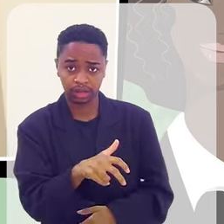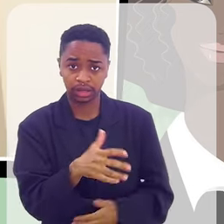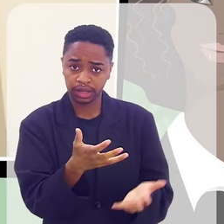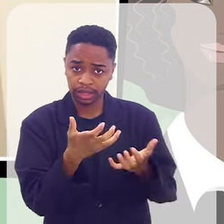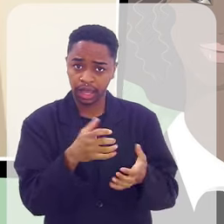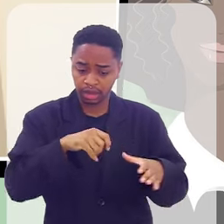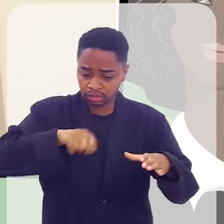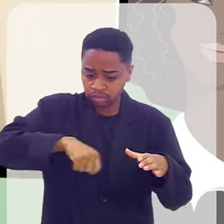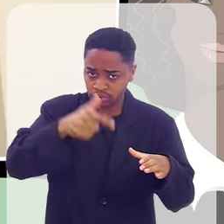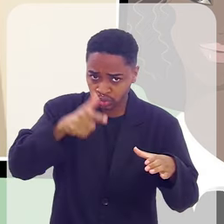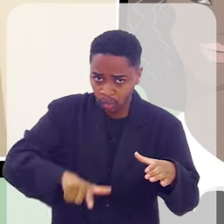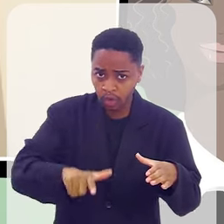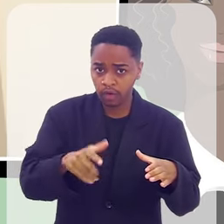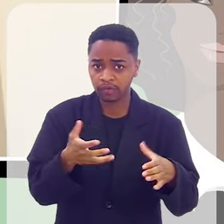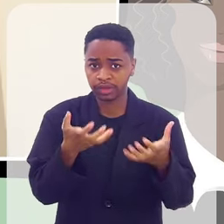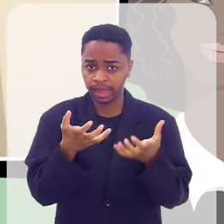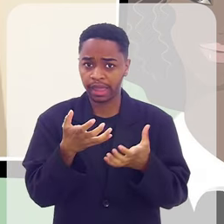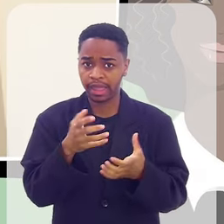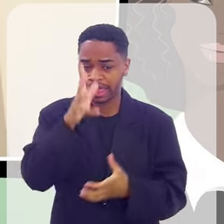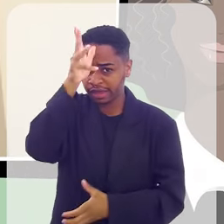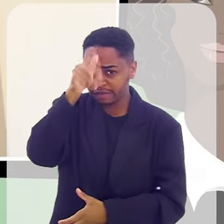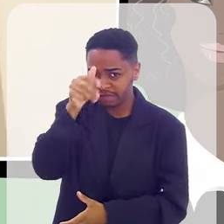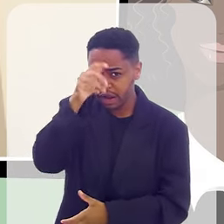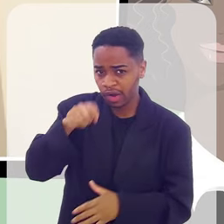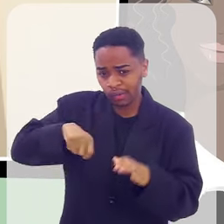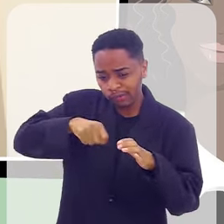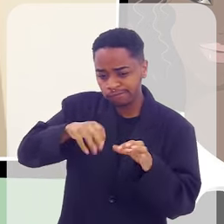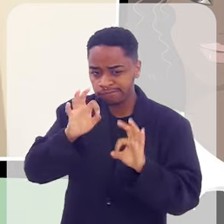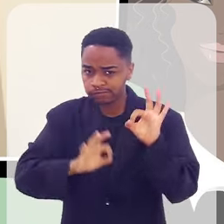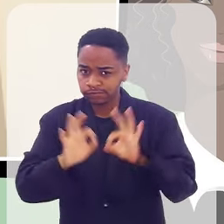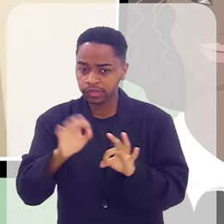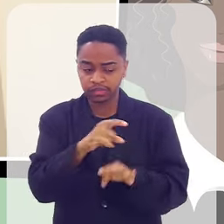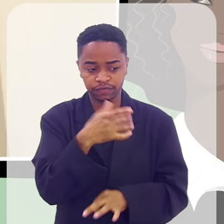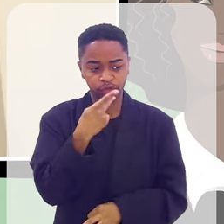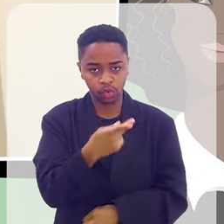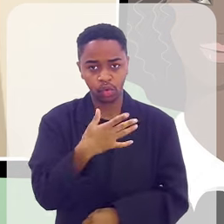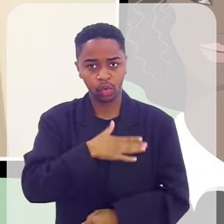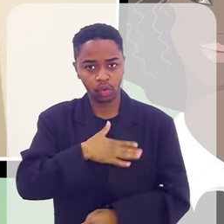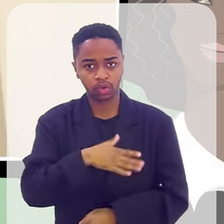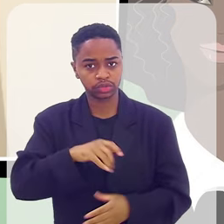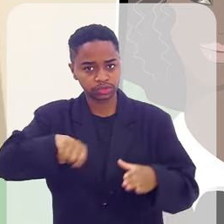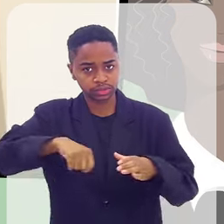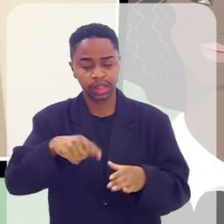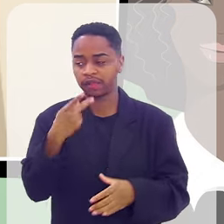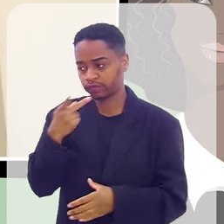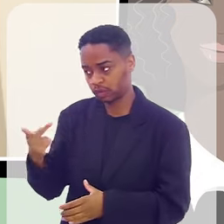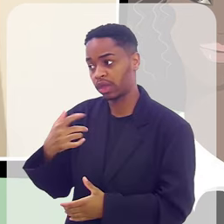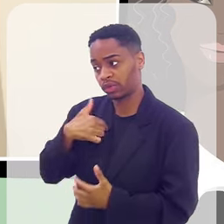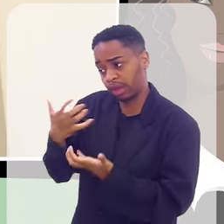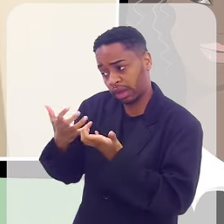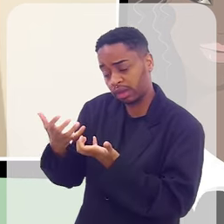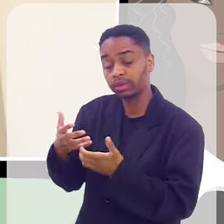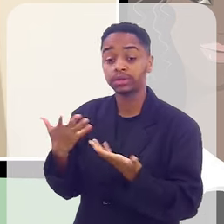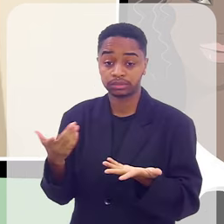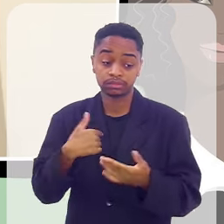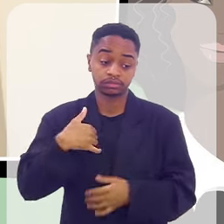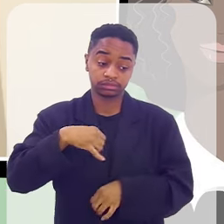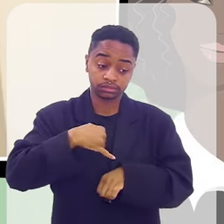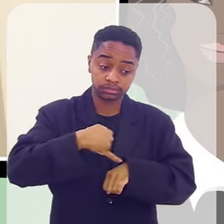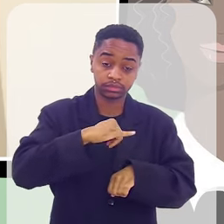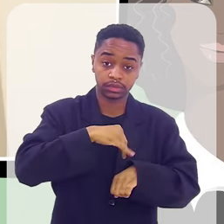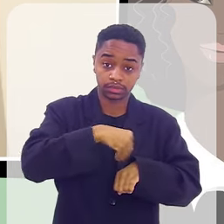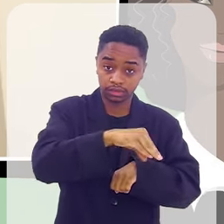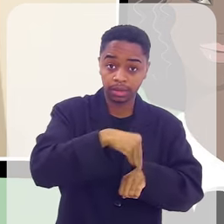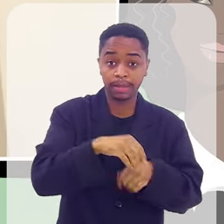a senhora quer fazer a sua comida, a galinha velha, que a senhora diz que tanto gosta de cozinhar. Ela, eu quero. Então, a senhora tem que ter